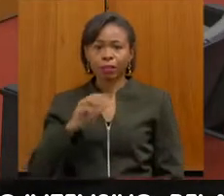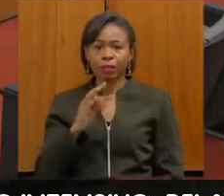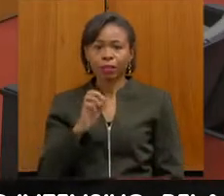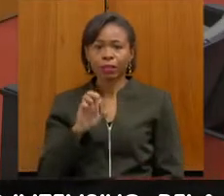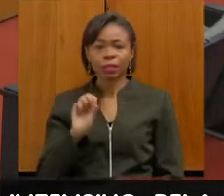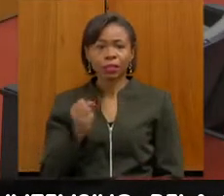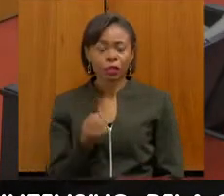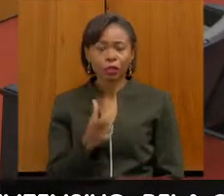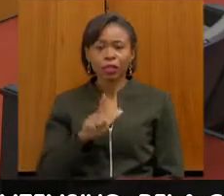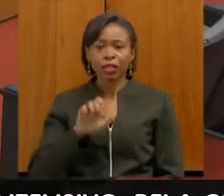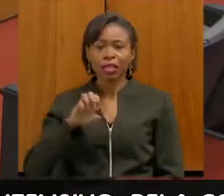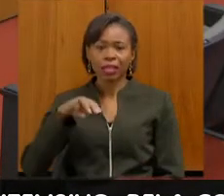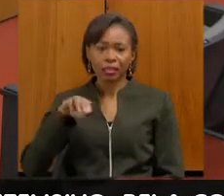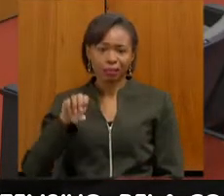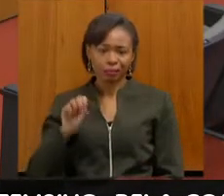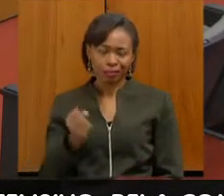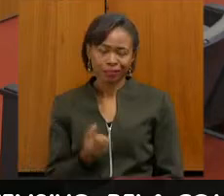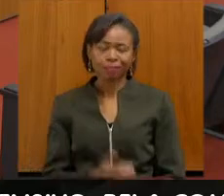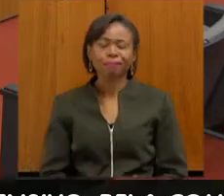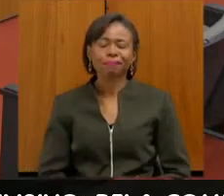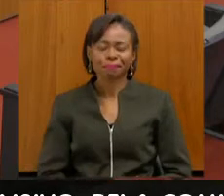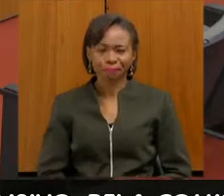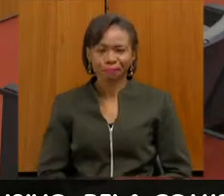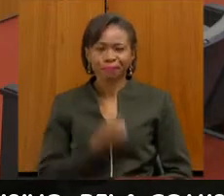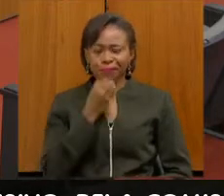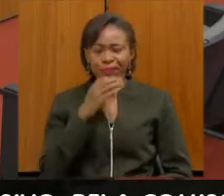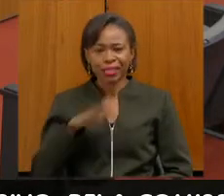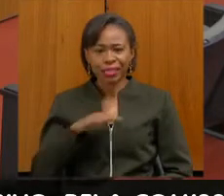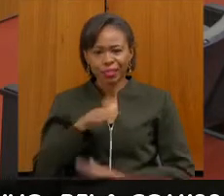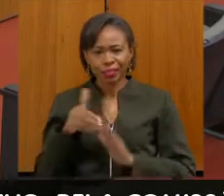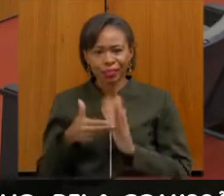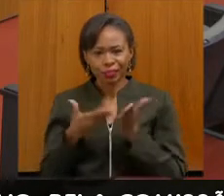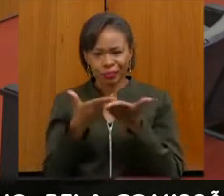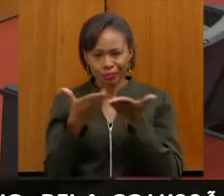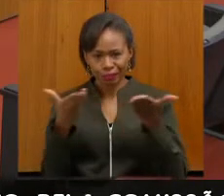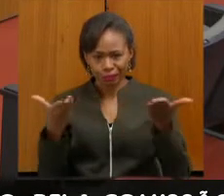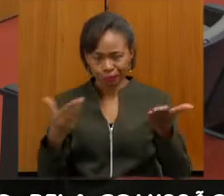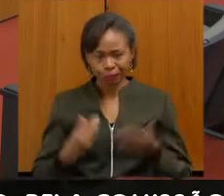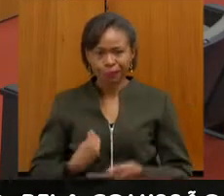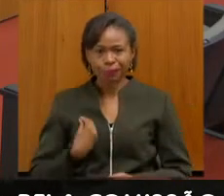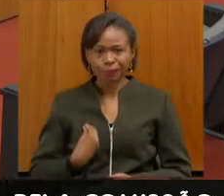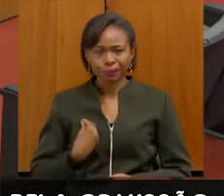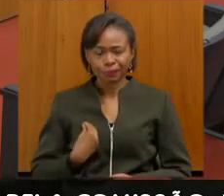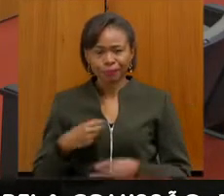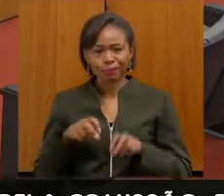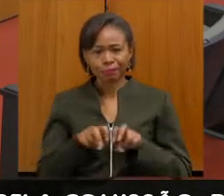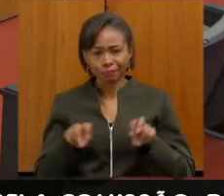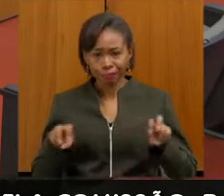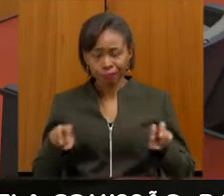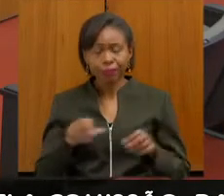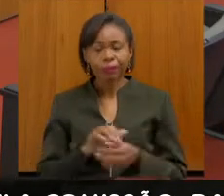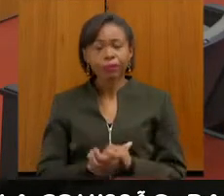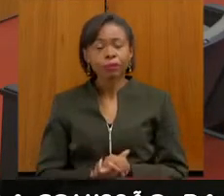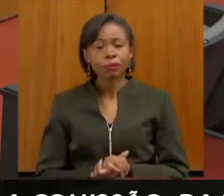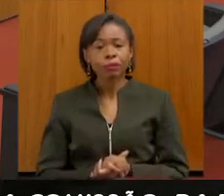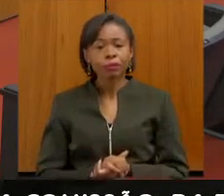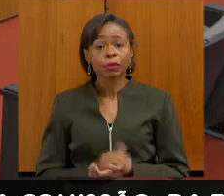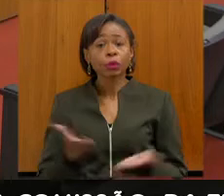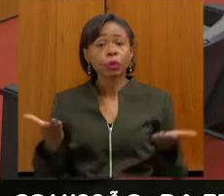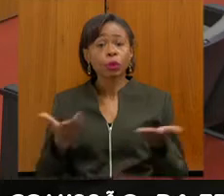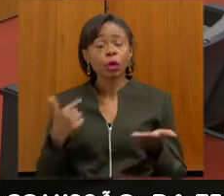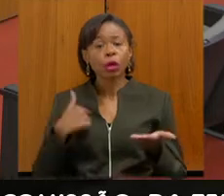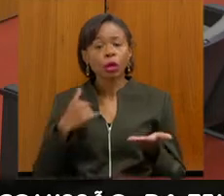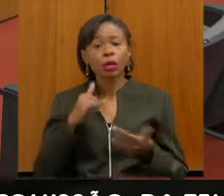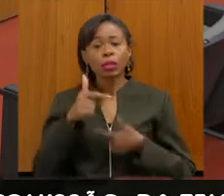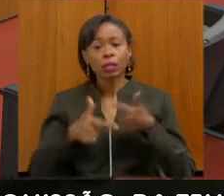Boa tarde a todos, cumprimento a mesa e todos os presentes. Atualmente, eu trabalho na PAI de